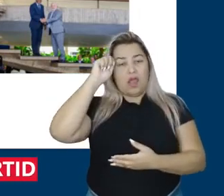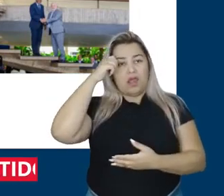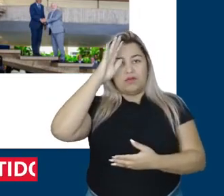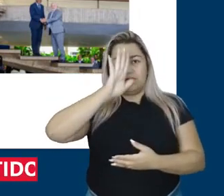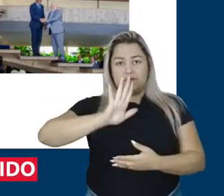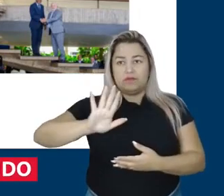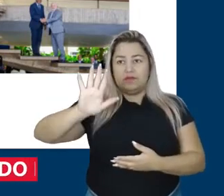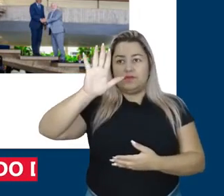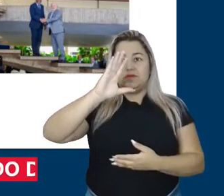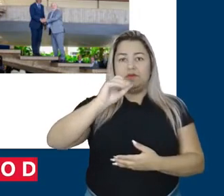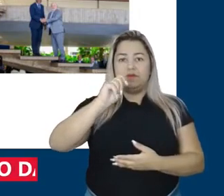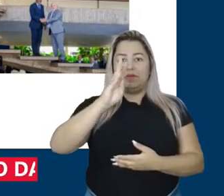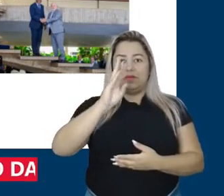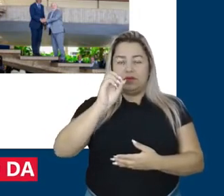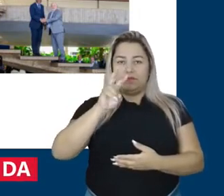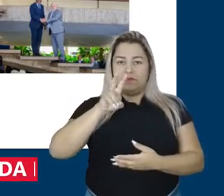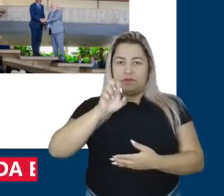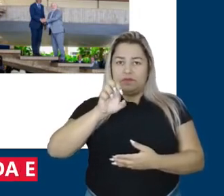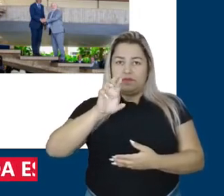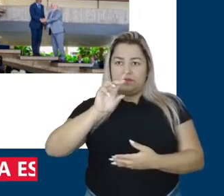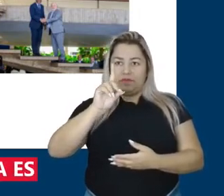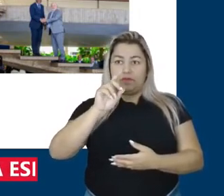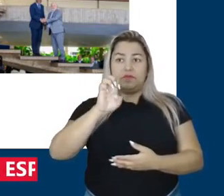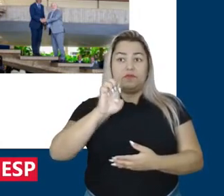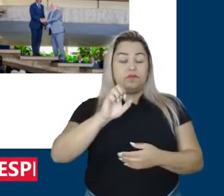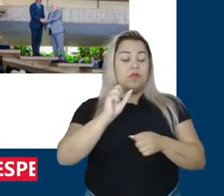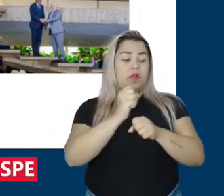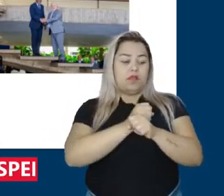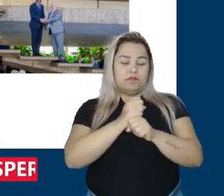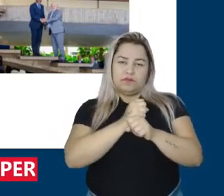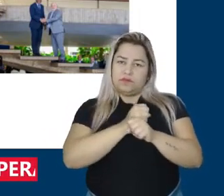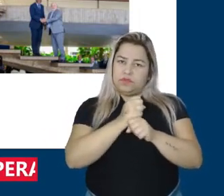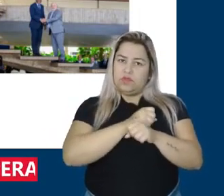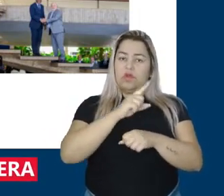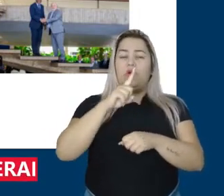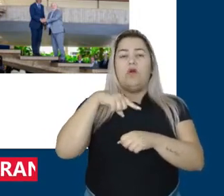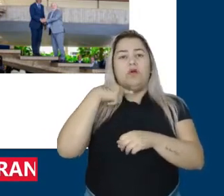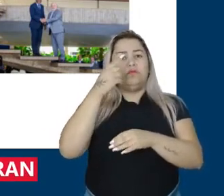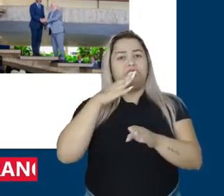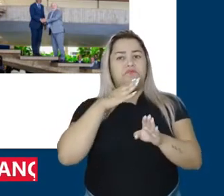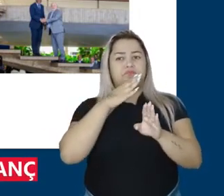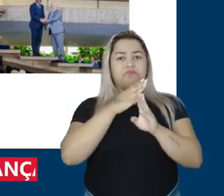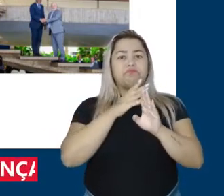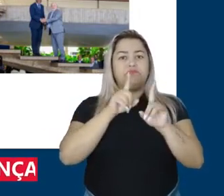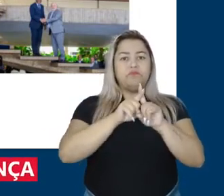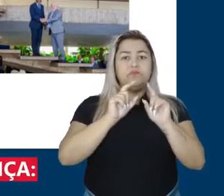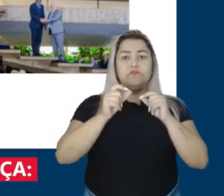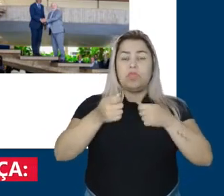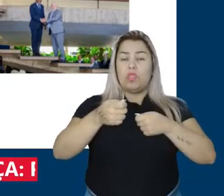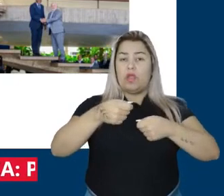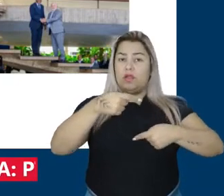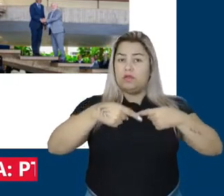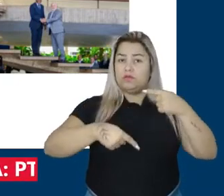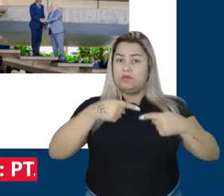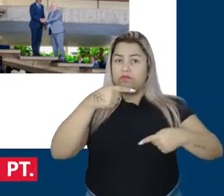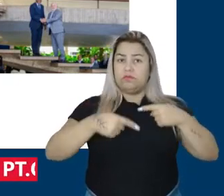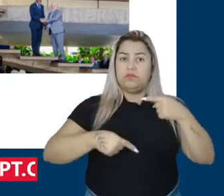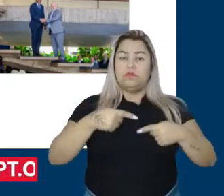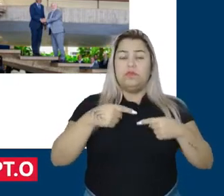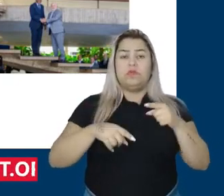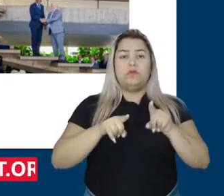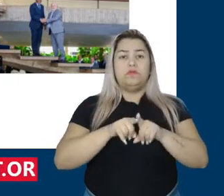Cabo Verde, ainda este ano. que também era outro princípio da política internacional do